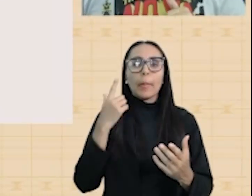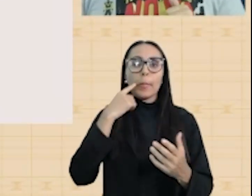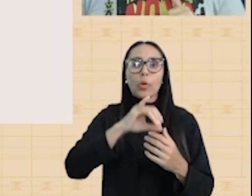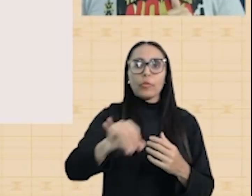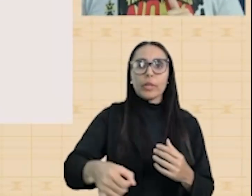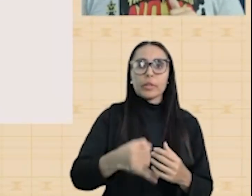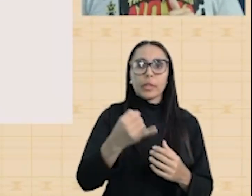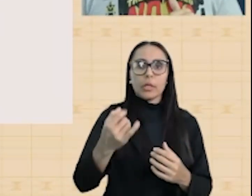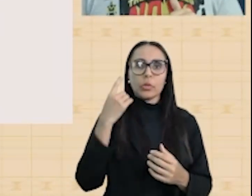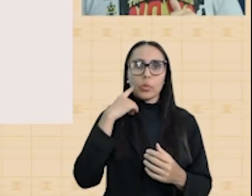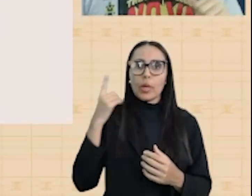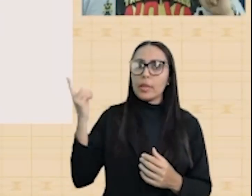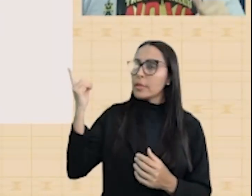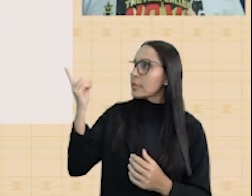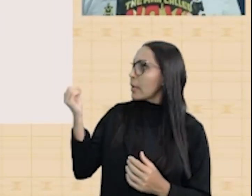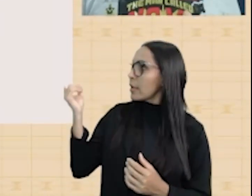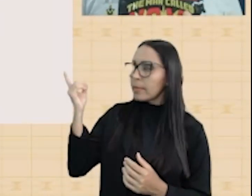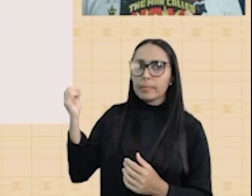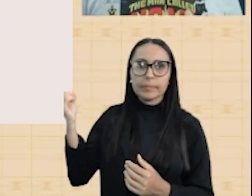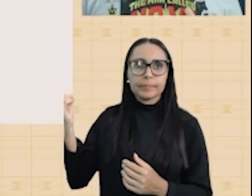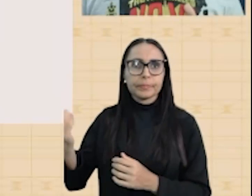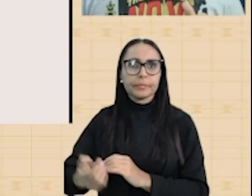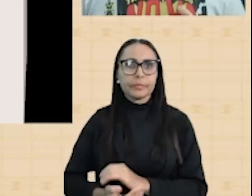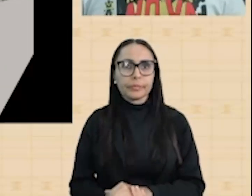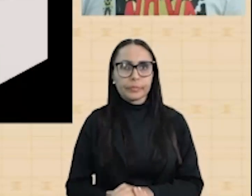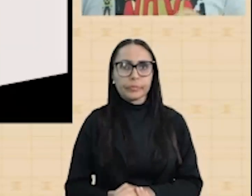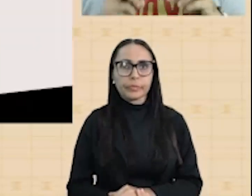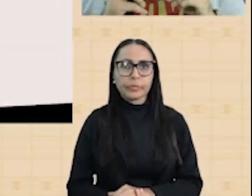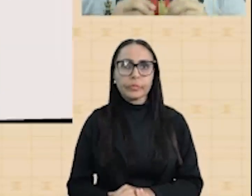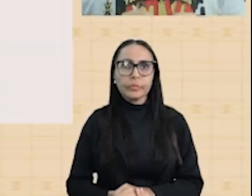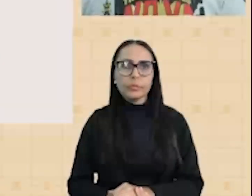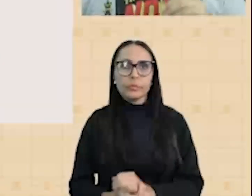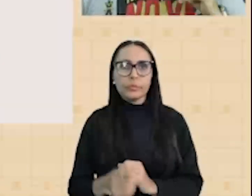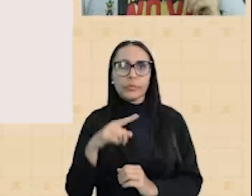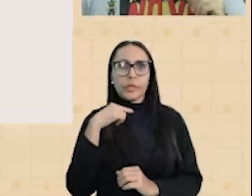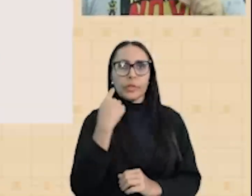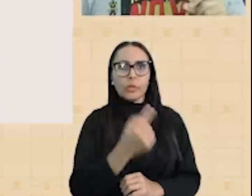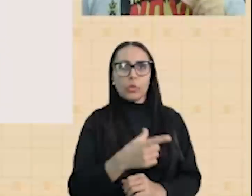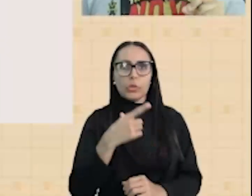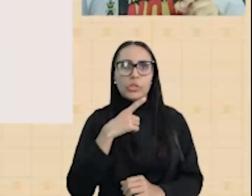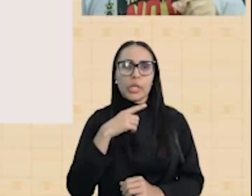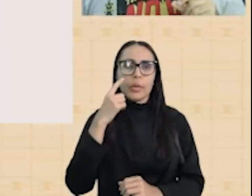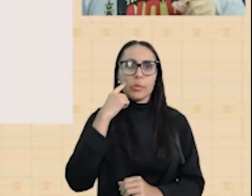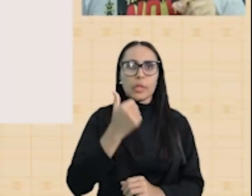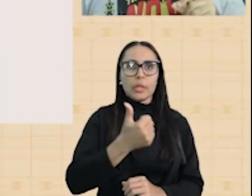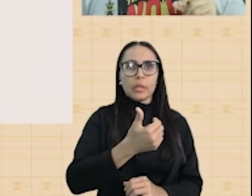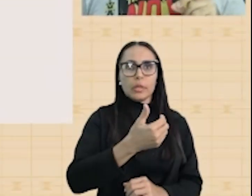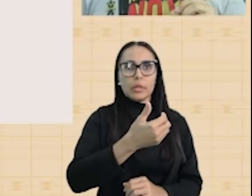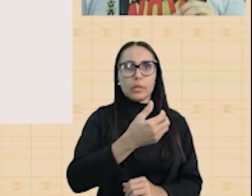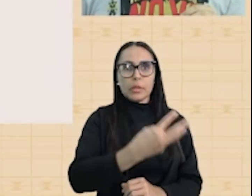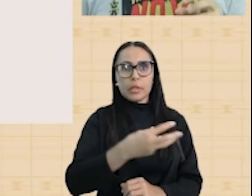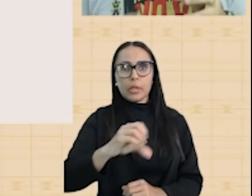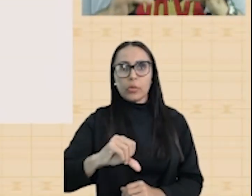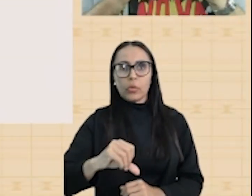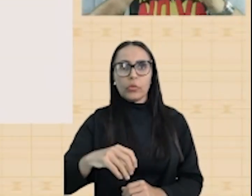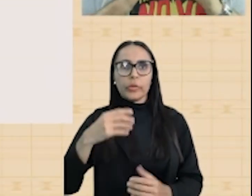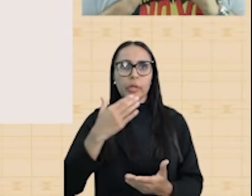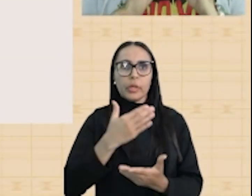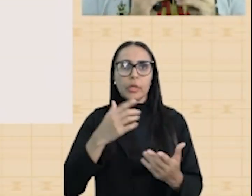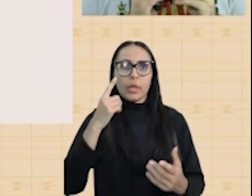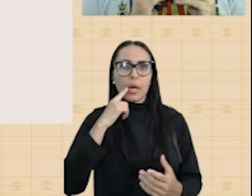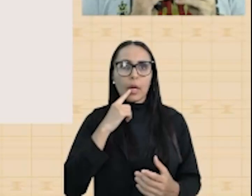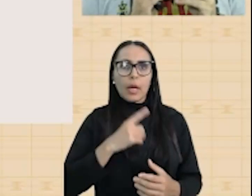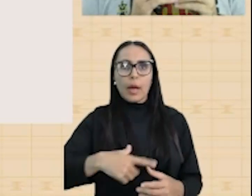bela composição do nosso amigo Anderson. Nós temos em 1939, a